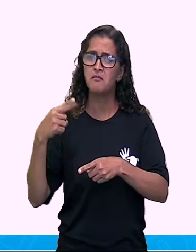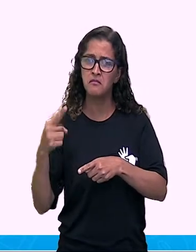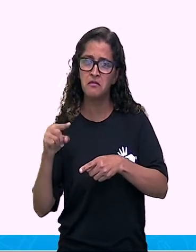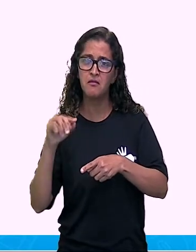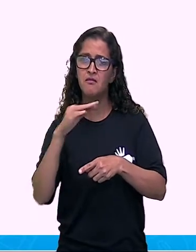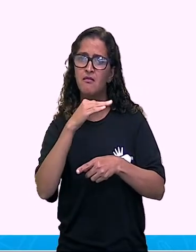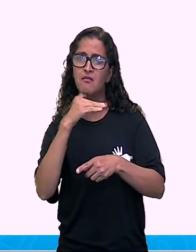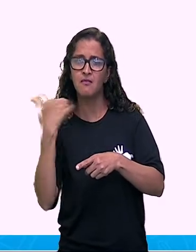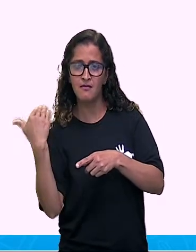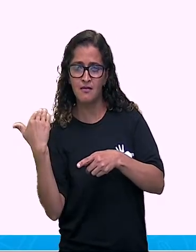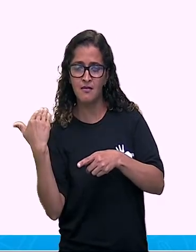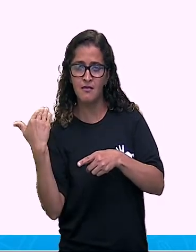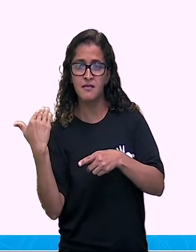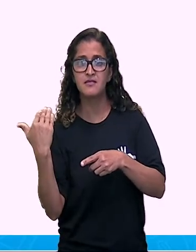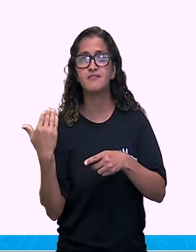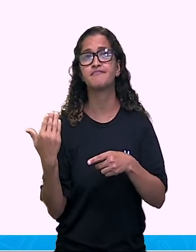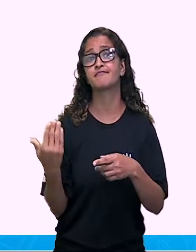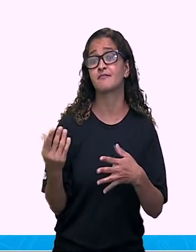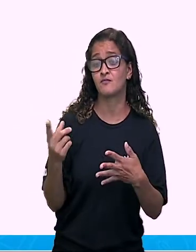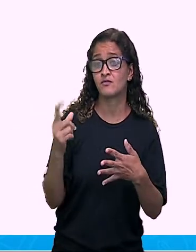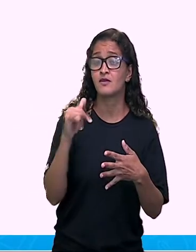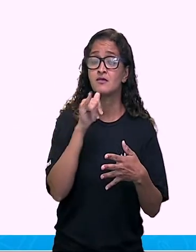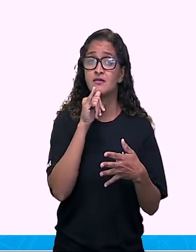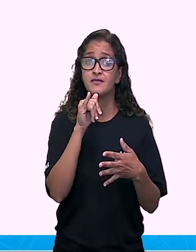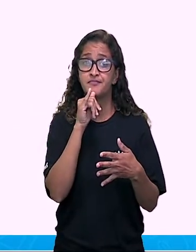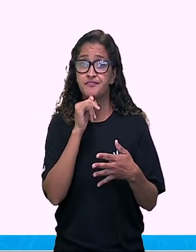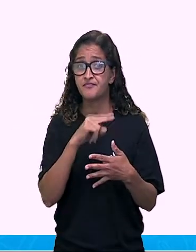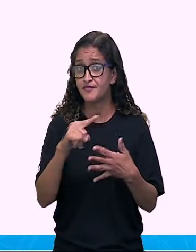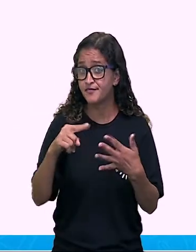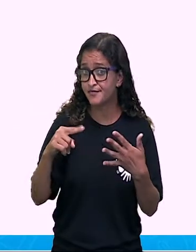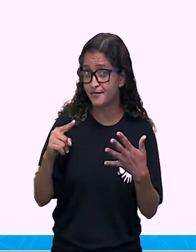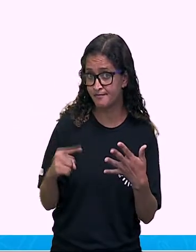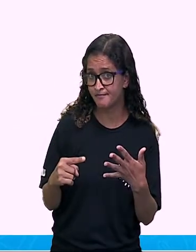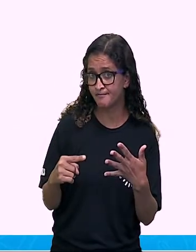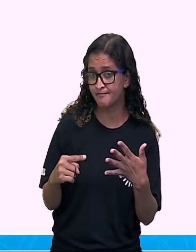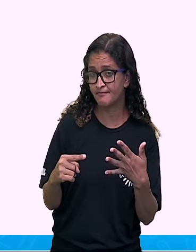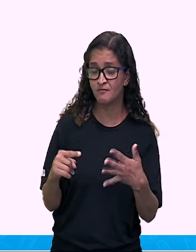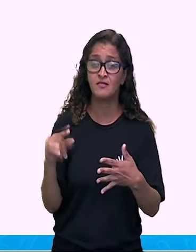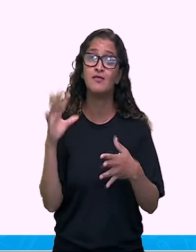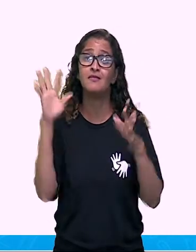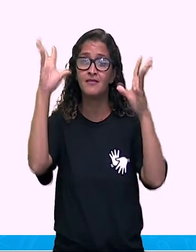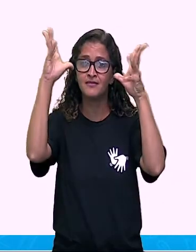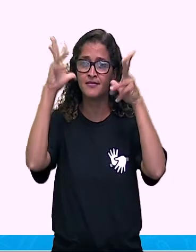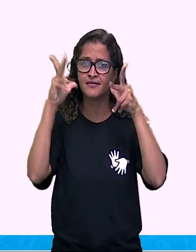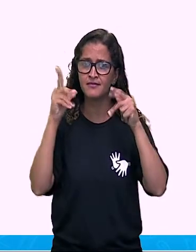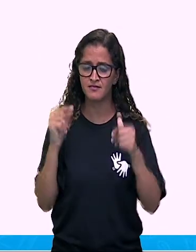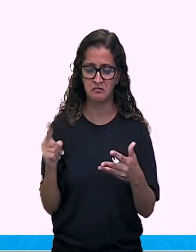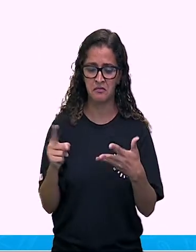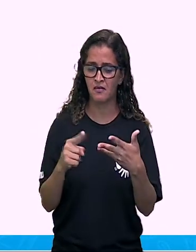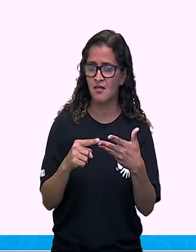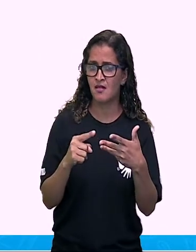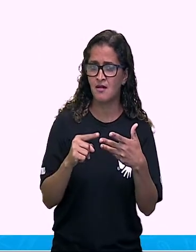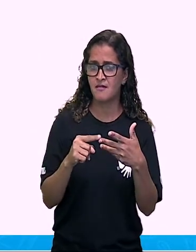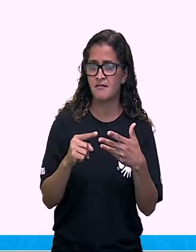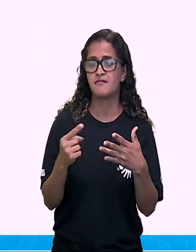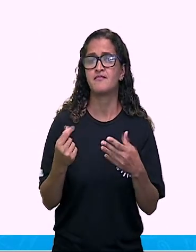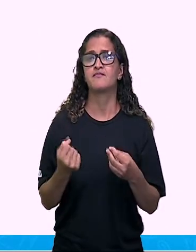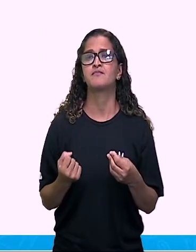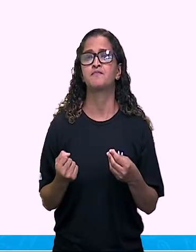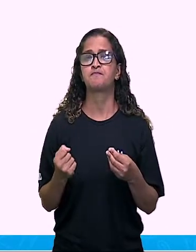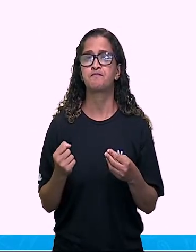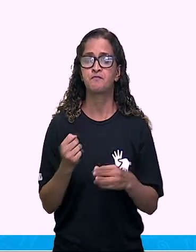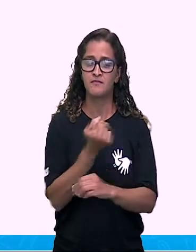fungos, algas e bactérias. Então, o que é esse nascer,